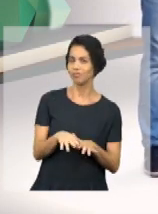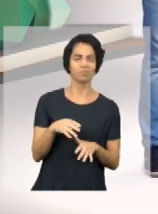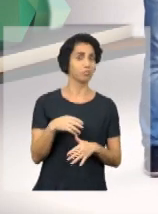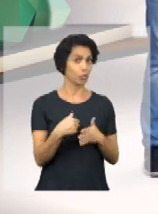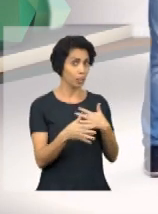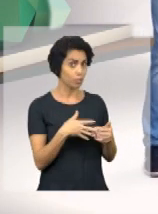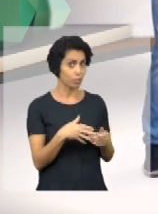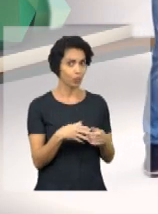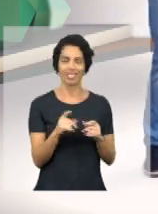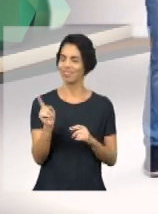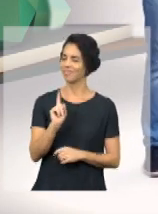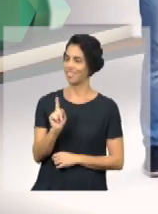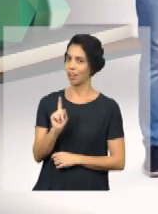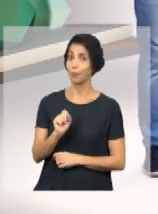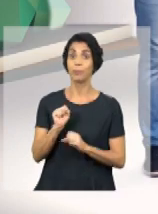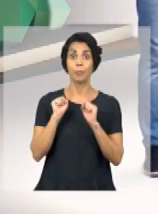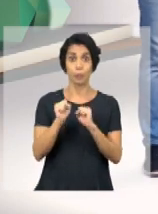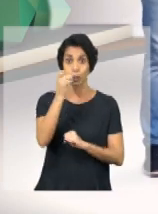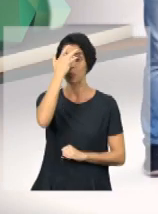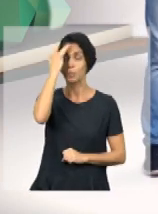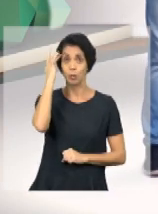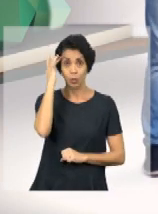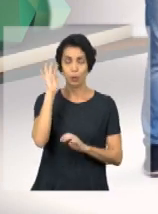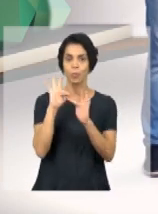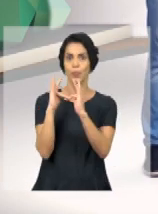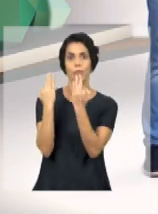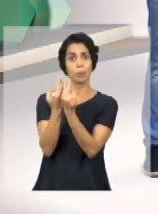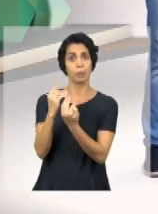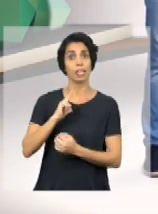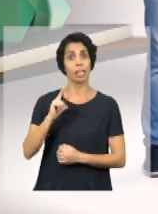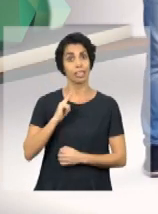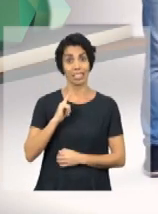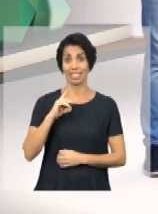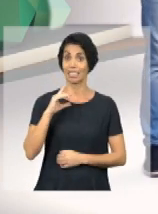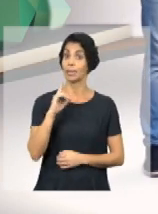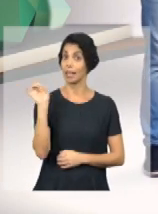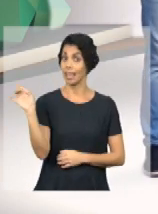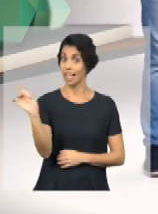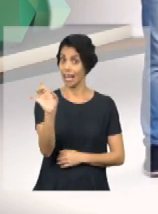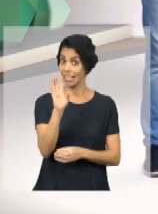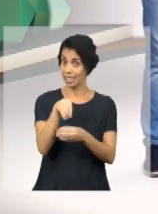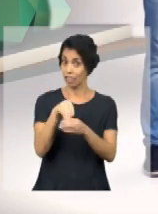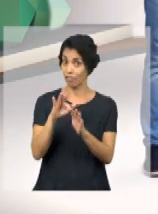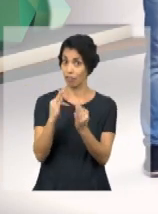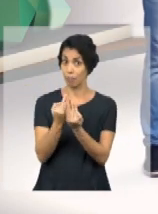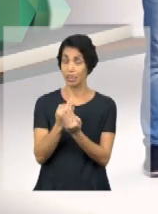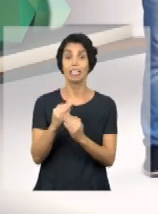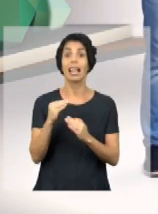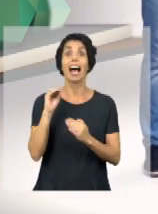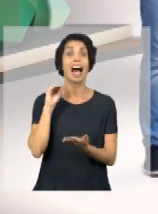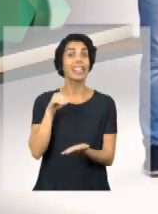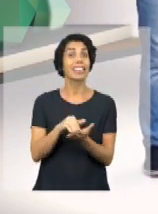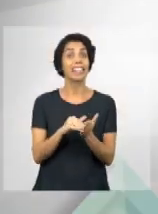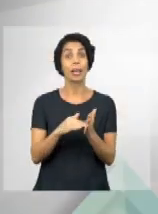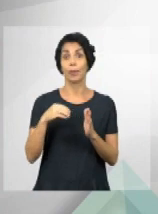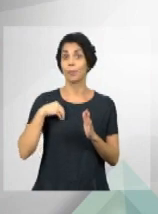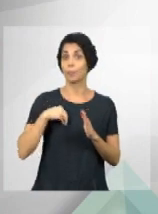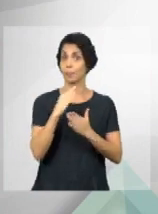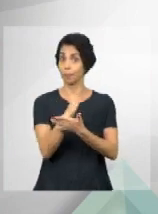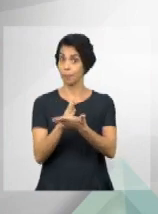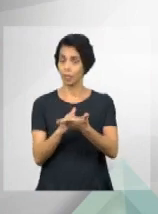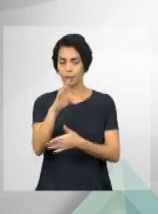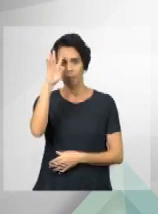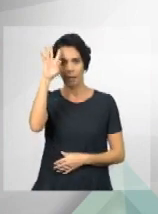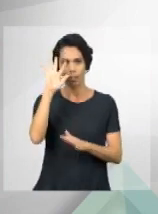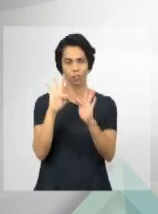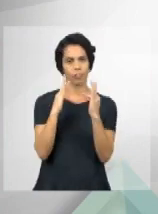pessoa? Não. Podem se inscrever as famílias que tenham renda mensal por pessoa de até meio salário mínimo. Assim, Imagina